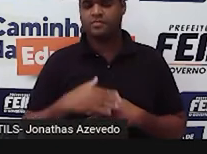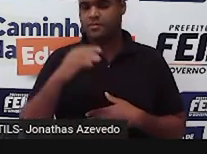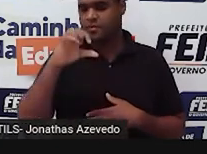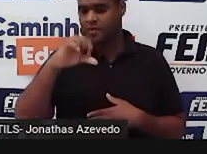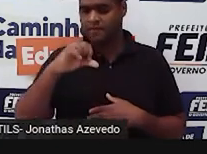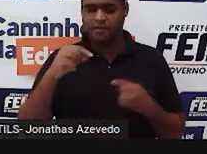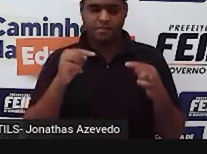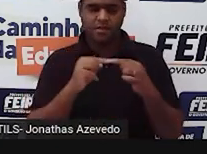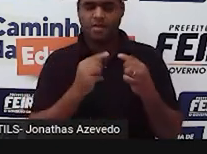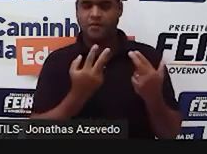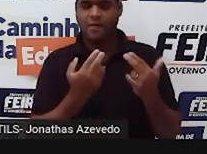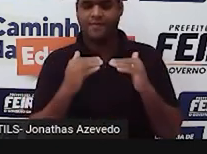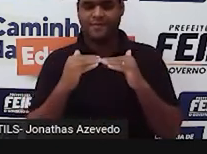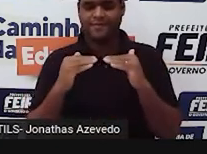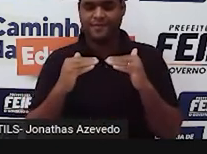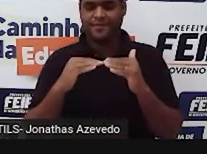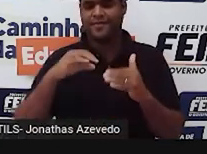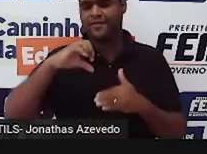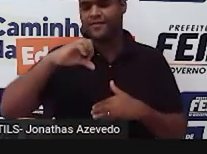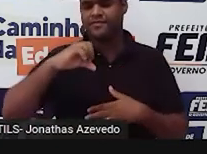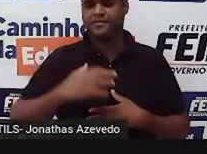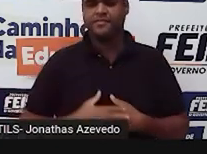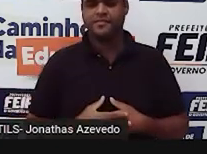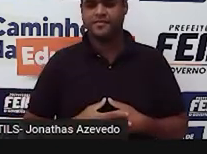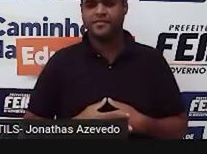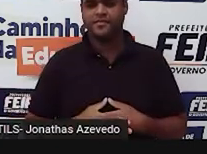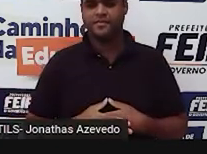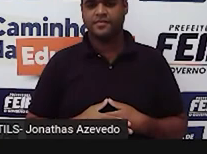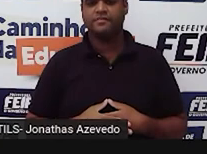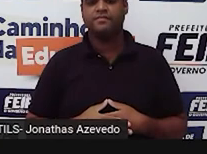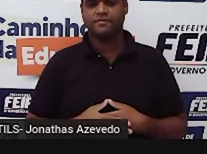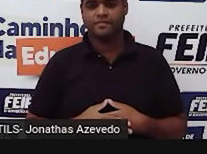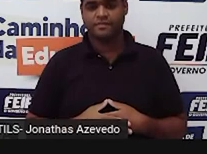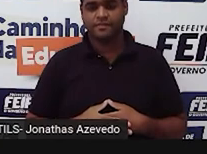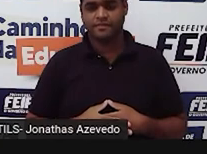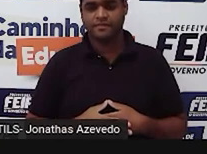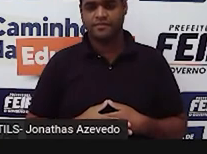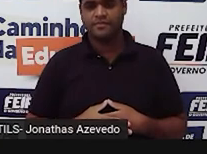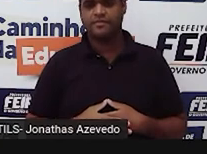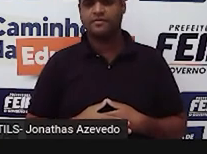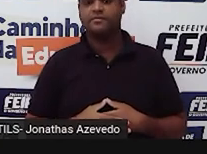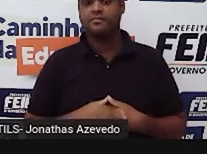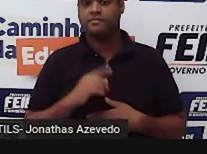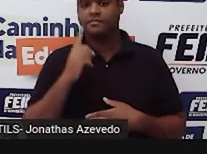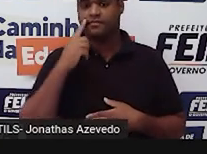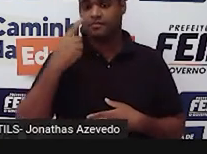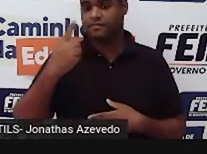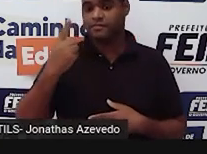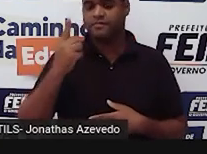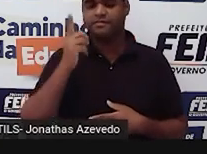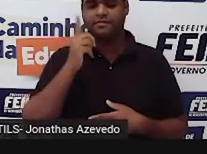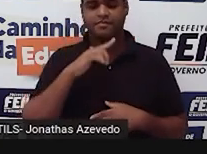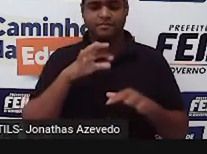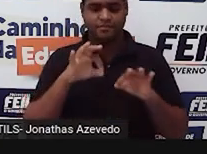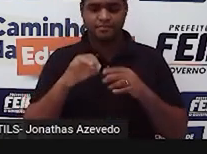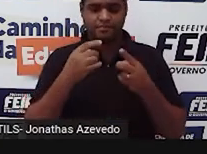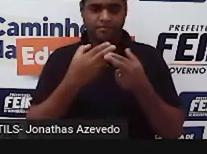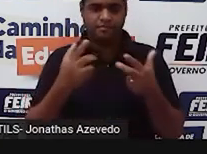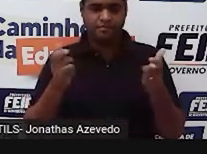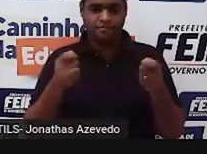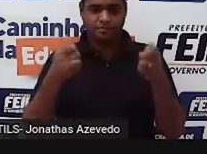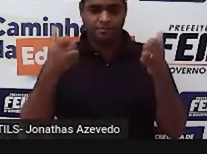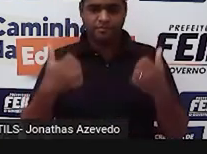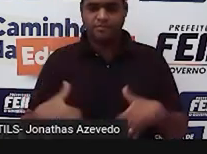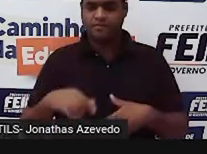9. Tá bom? Então, veja que nessa primeira parte já tem ali uma etapa